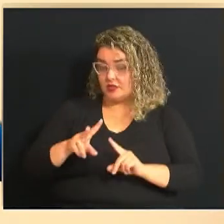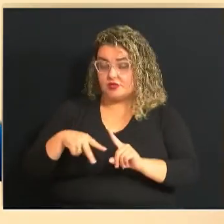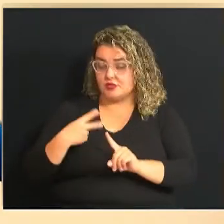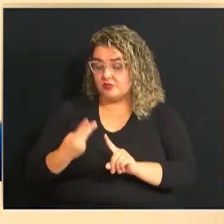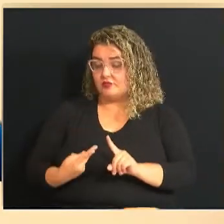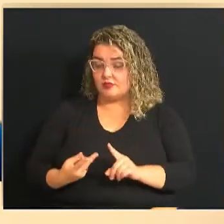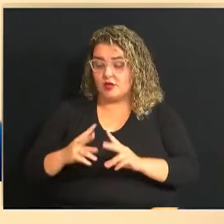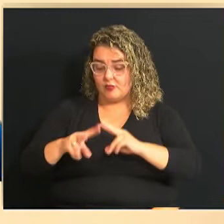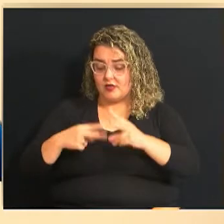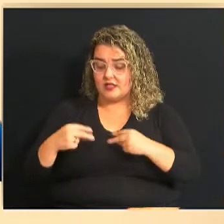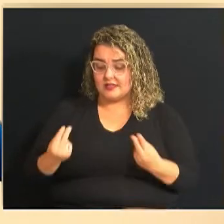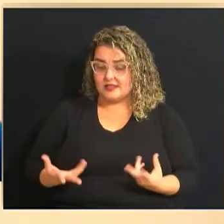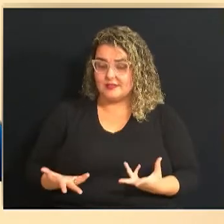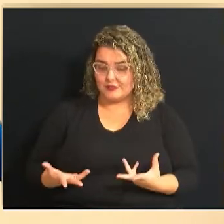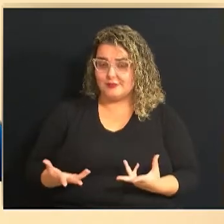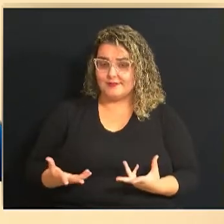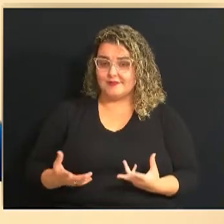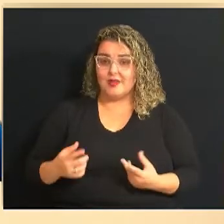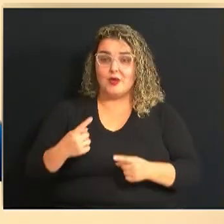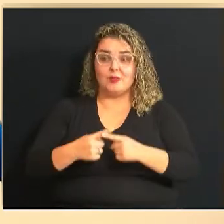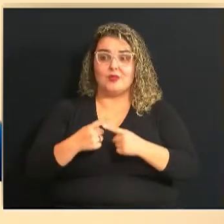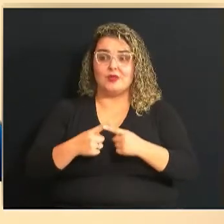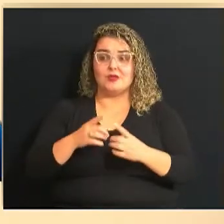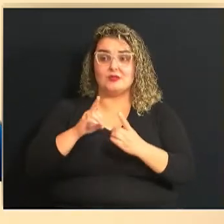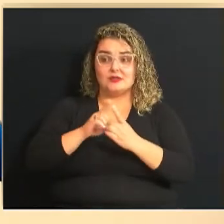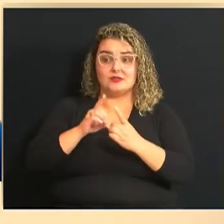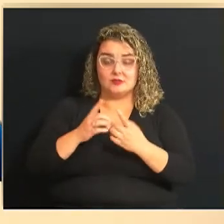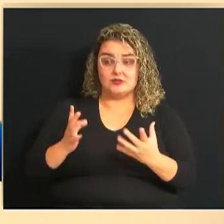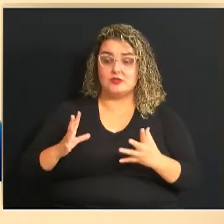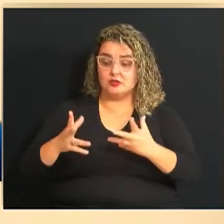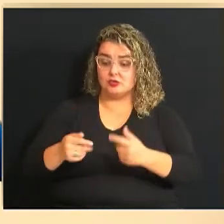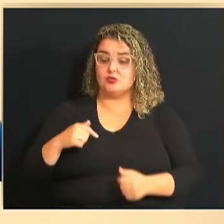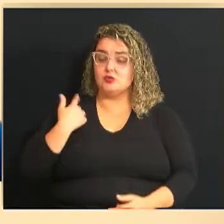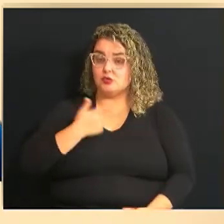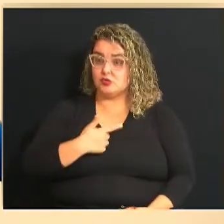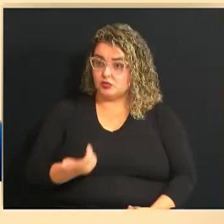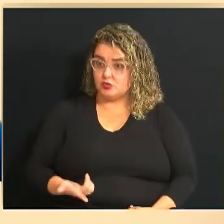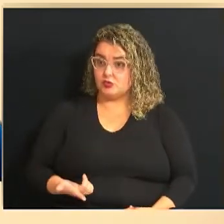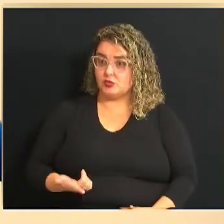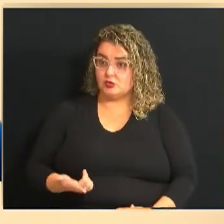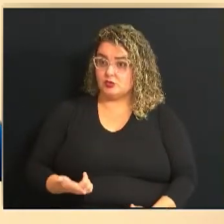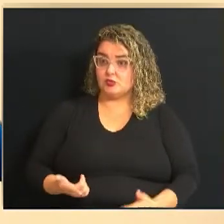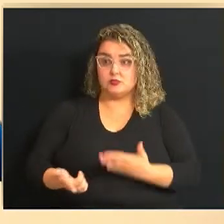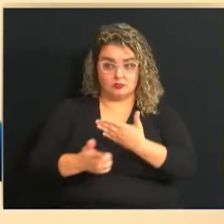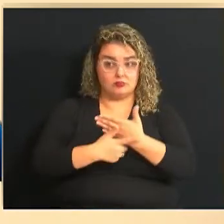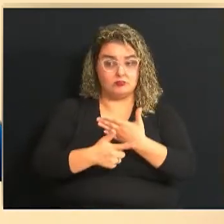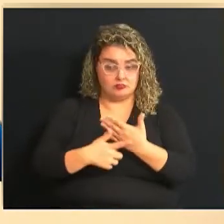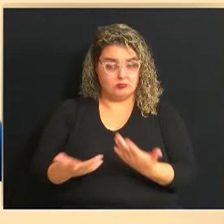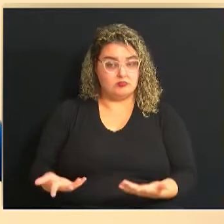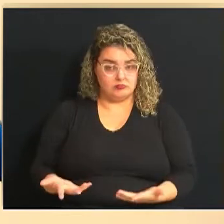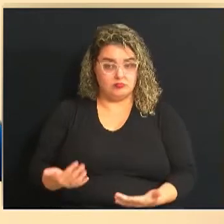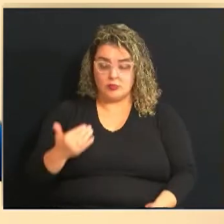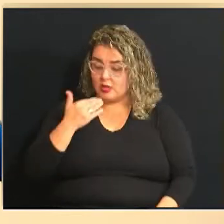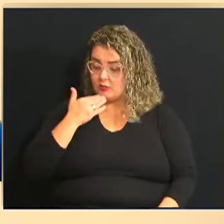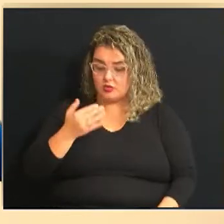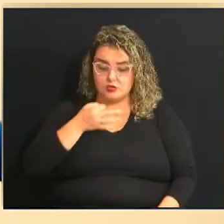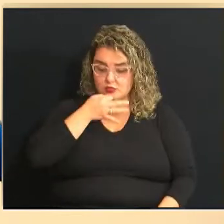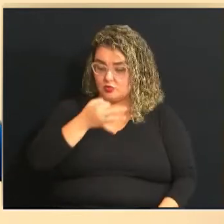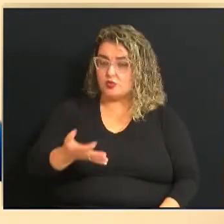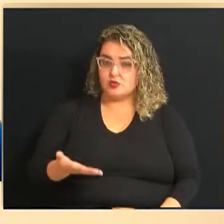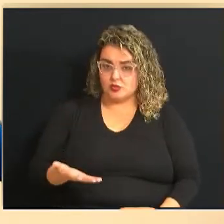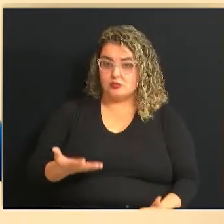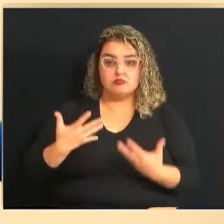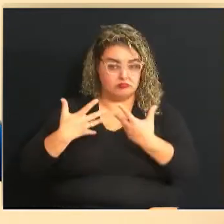presenteados, porque de alguma forma nós fomos atendidos naquilo que nós pleiteamos ou